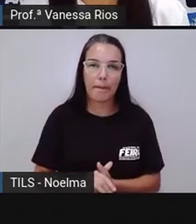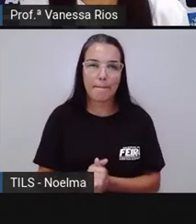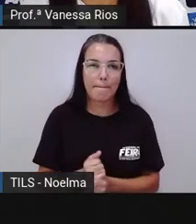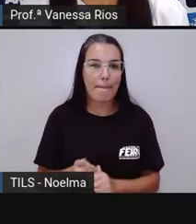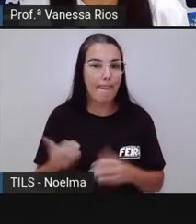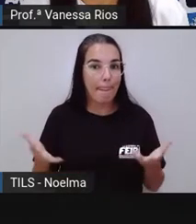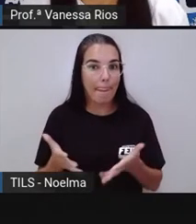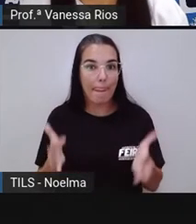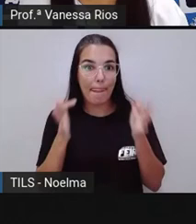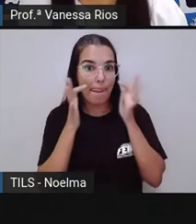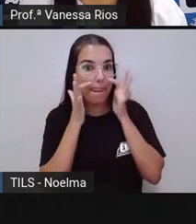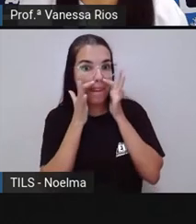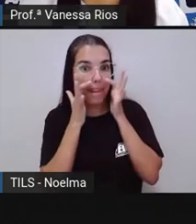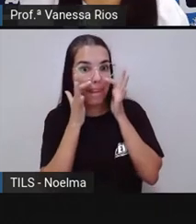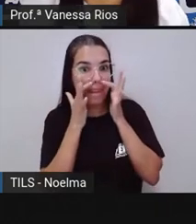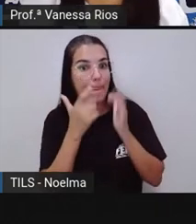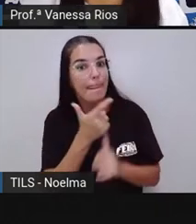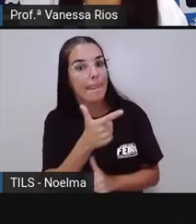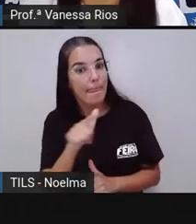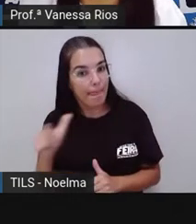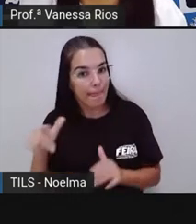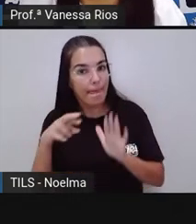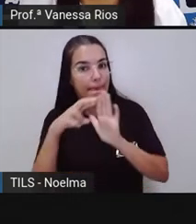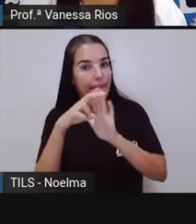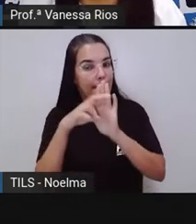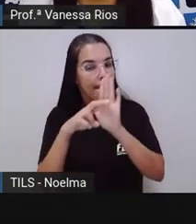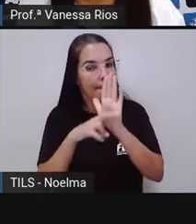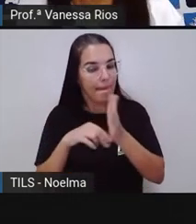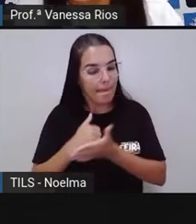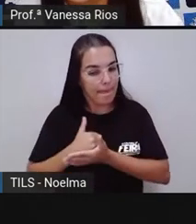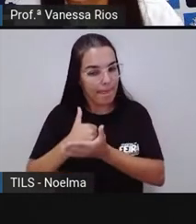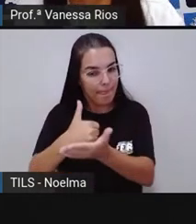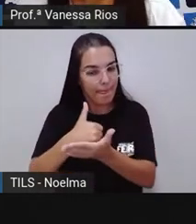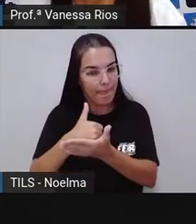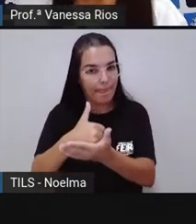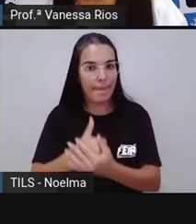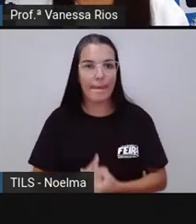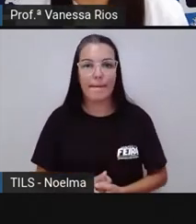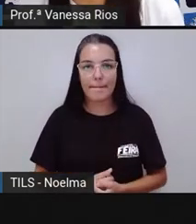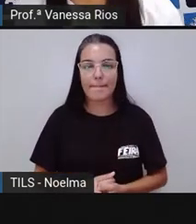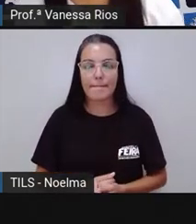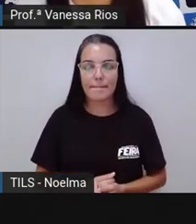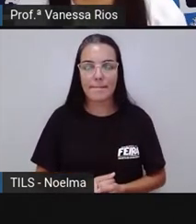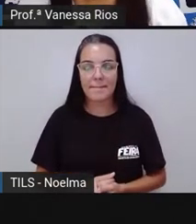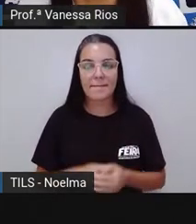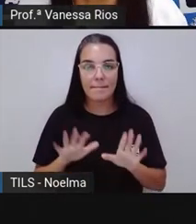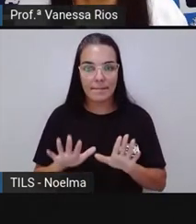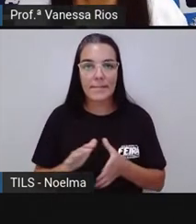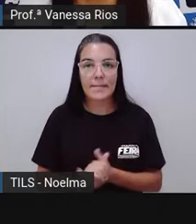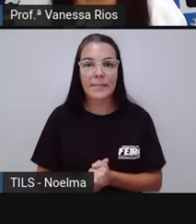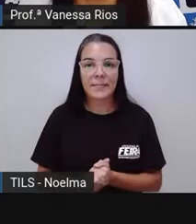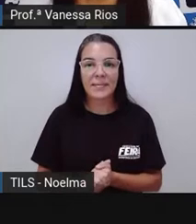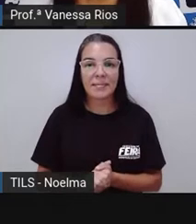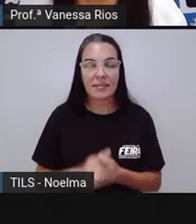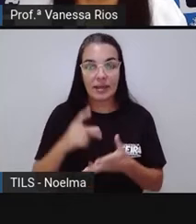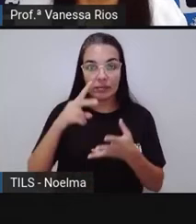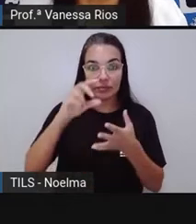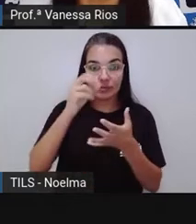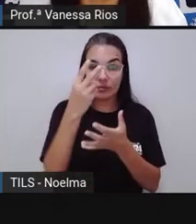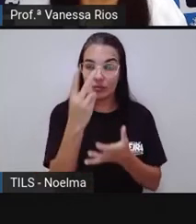E aí, preste atenção que existem algumas regras complementares. Os ditumbos abertos, nas